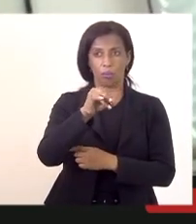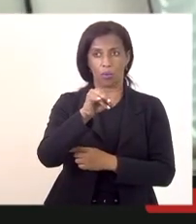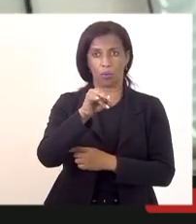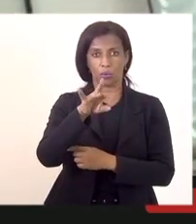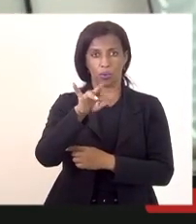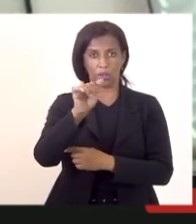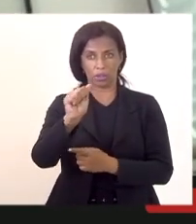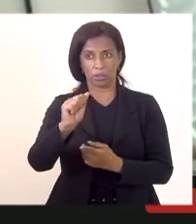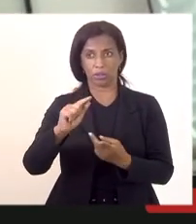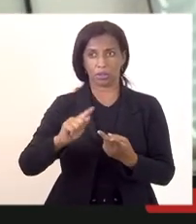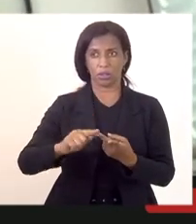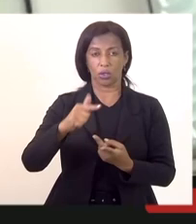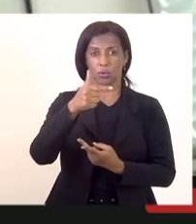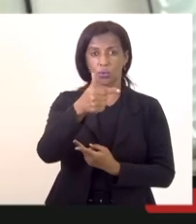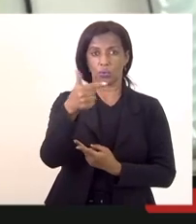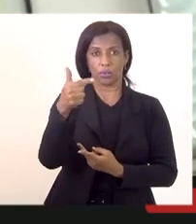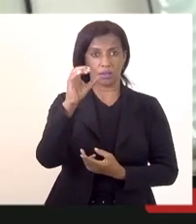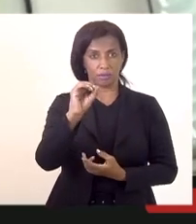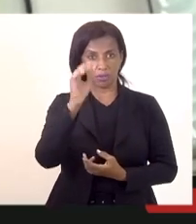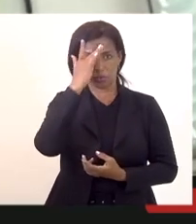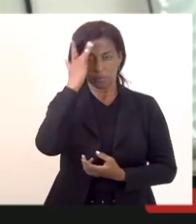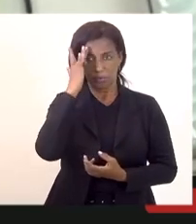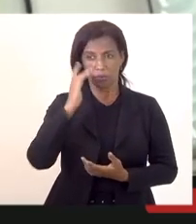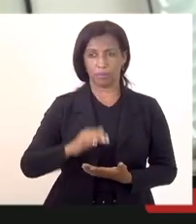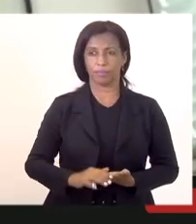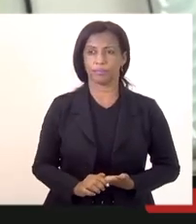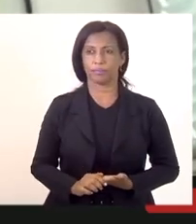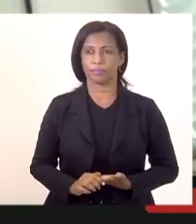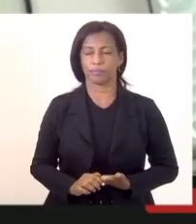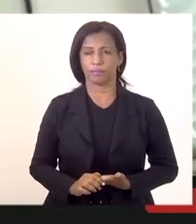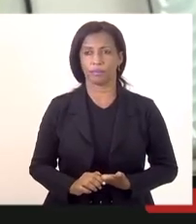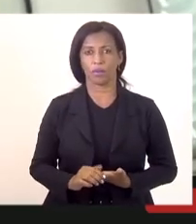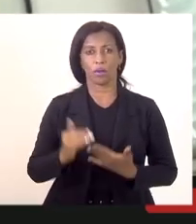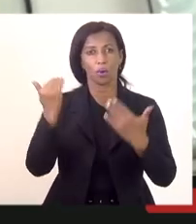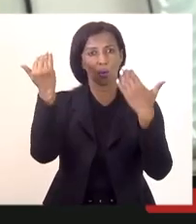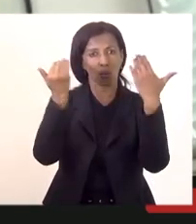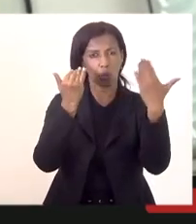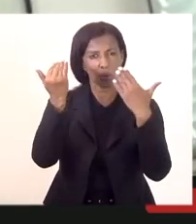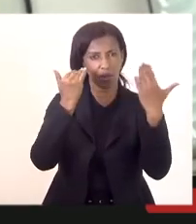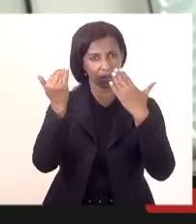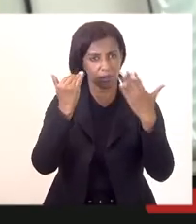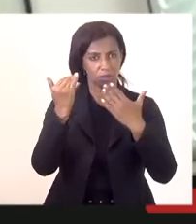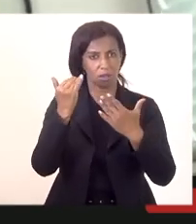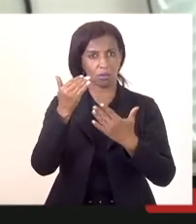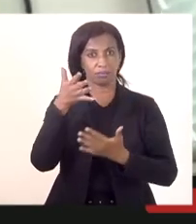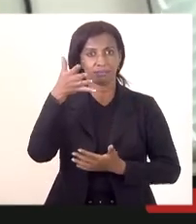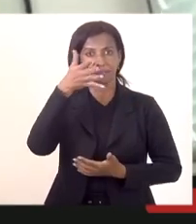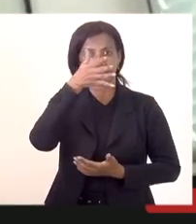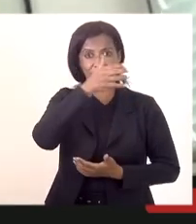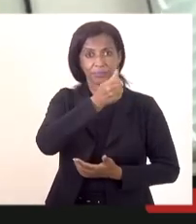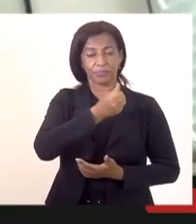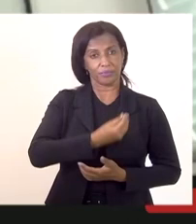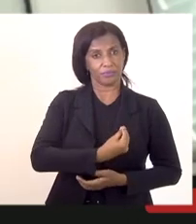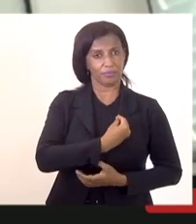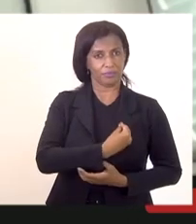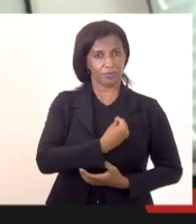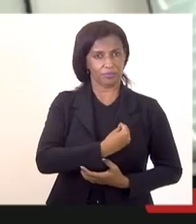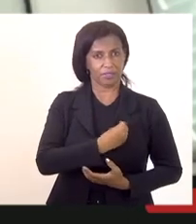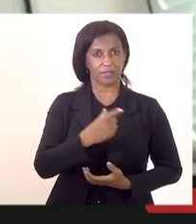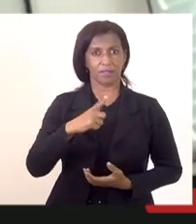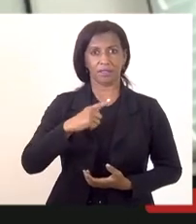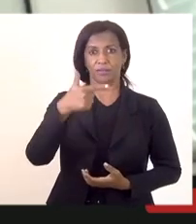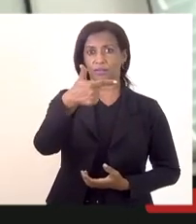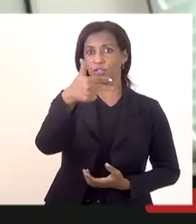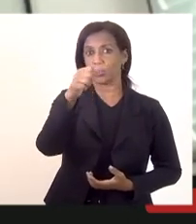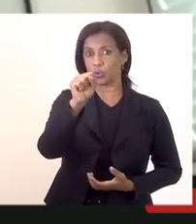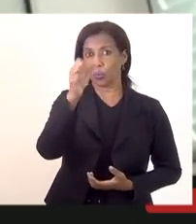combatentes, 220 candidatos. Com relação aos guarda-vidas, houve a publicação de 28